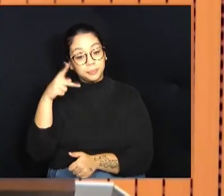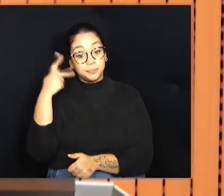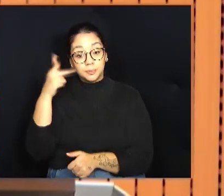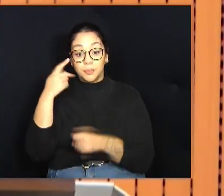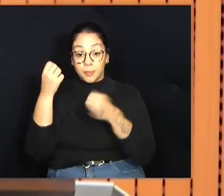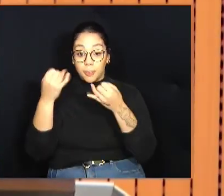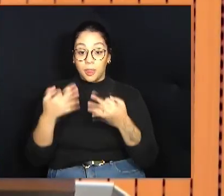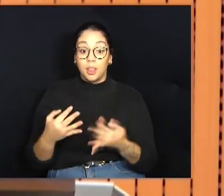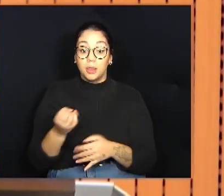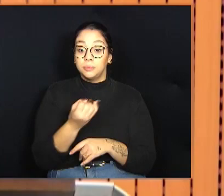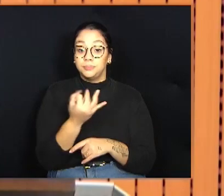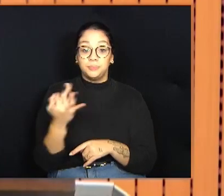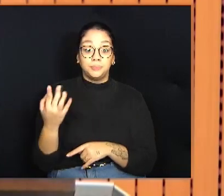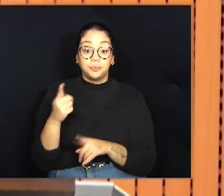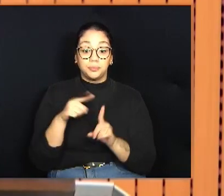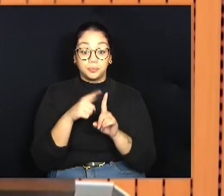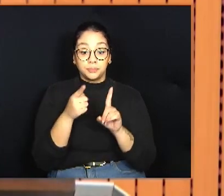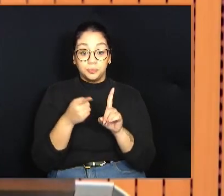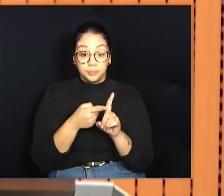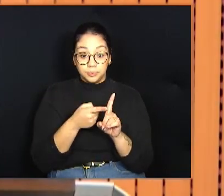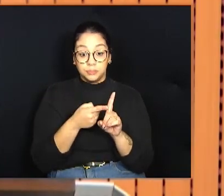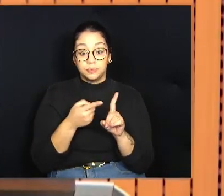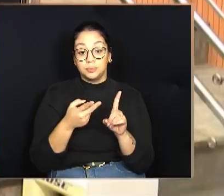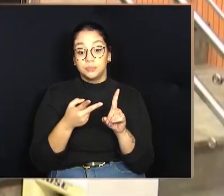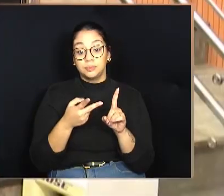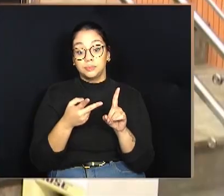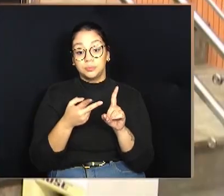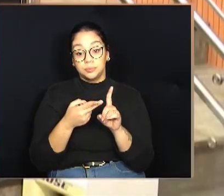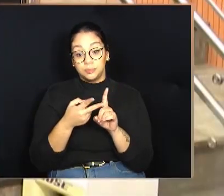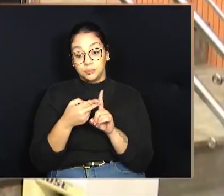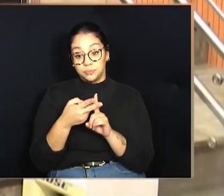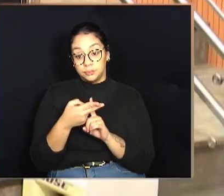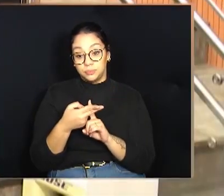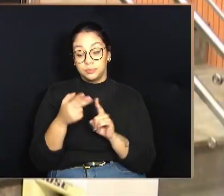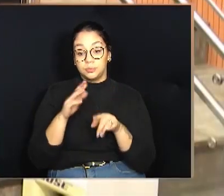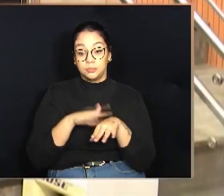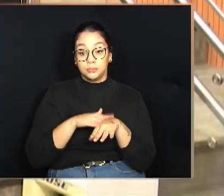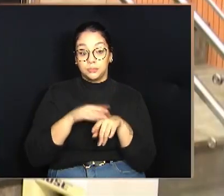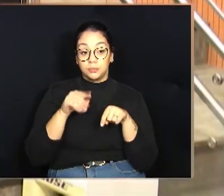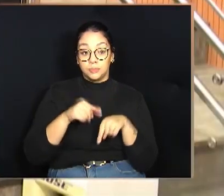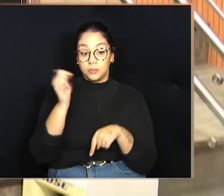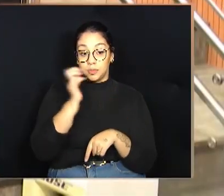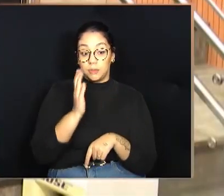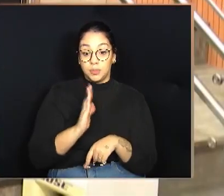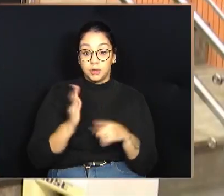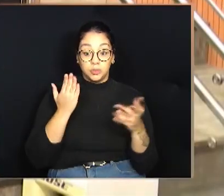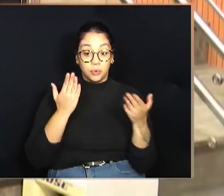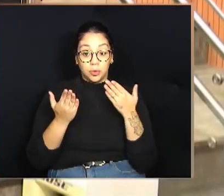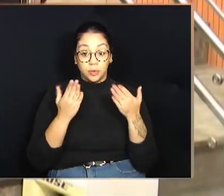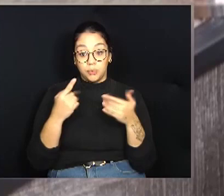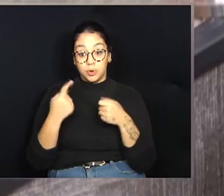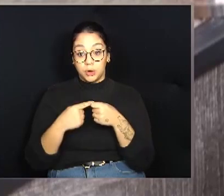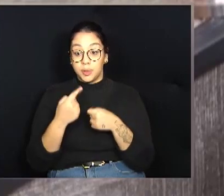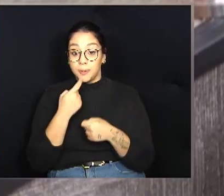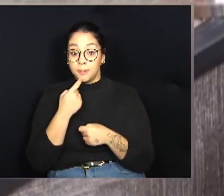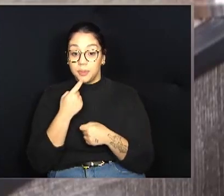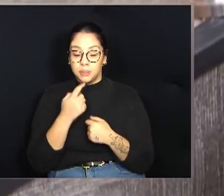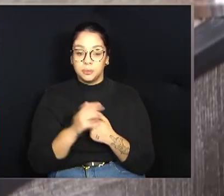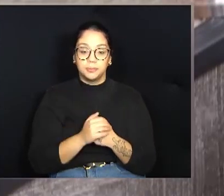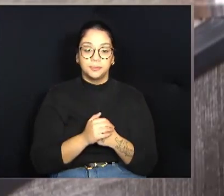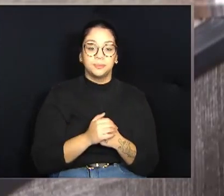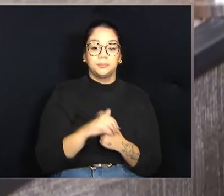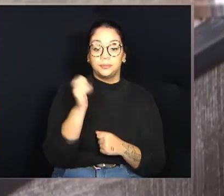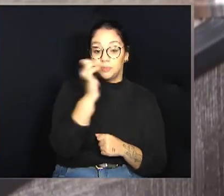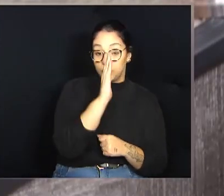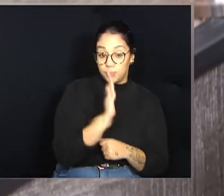avaliados de partos cesários realizados no Brasil e a comparação com a cidade de Campinas. No Brasil,